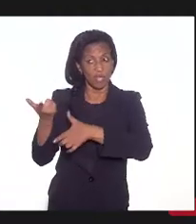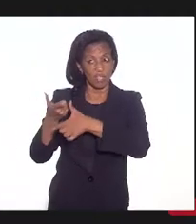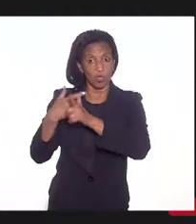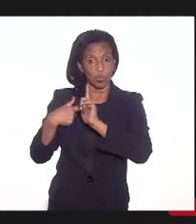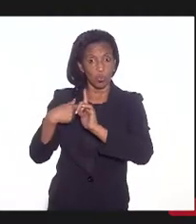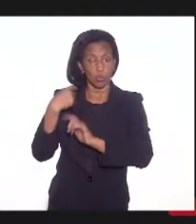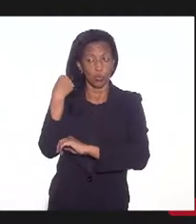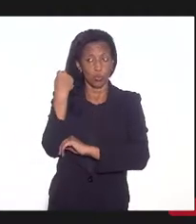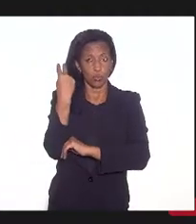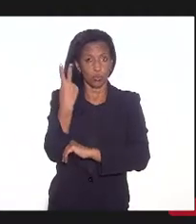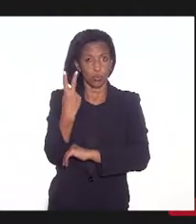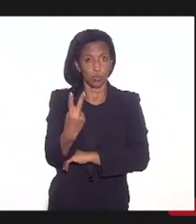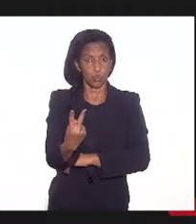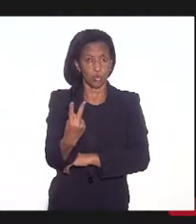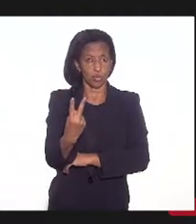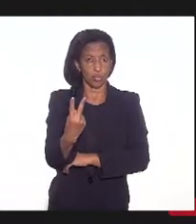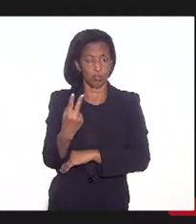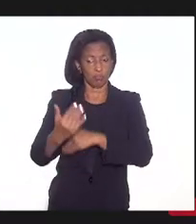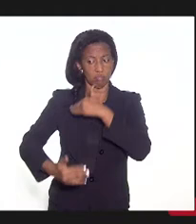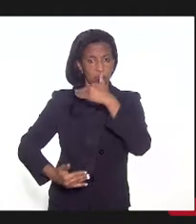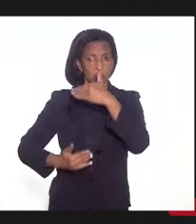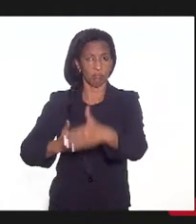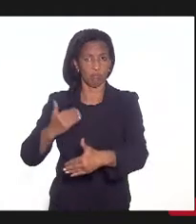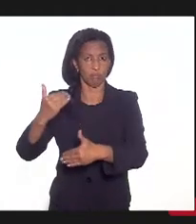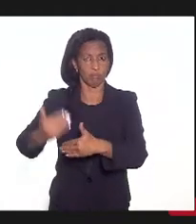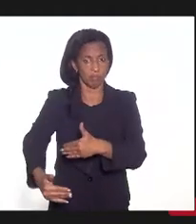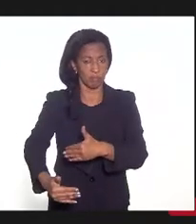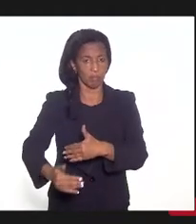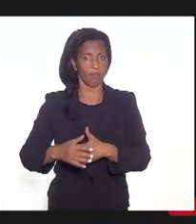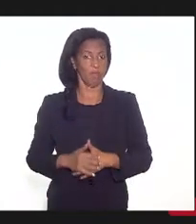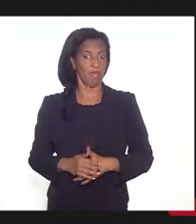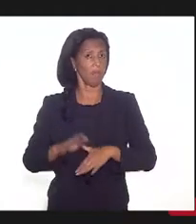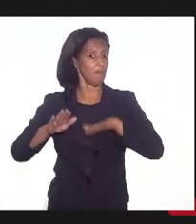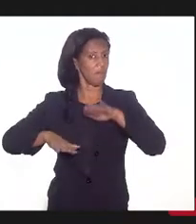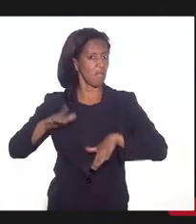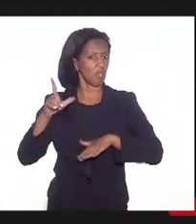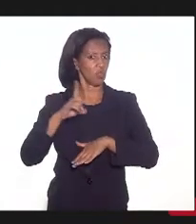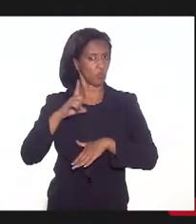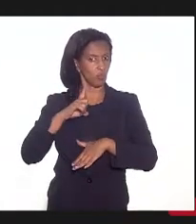exercícios consecutivos. Embora existam sanções,